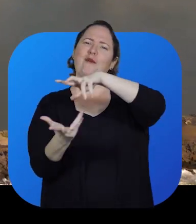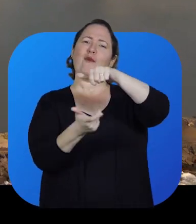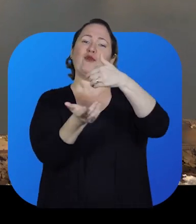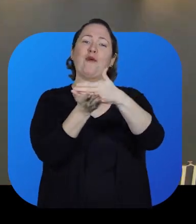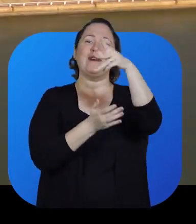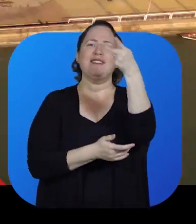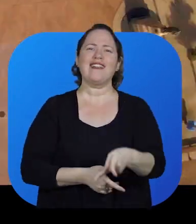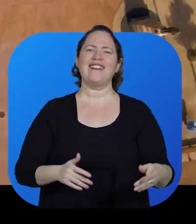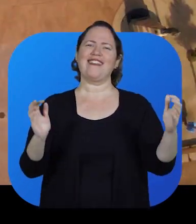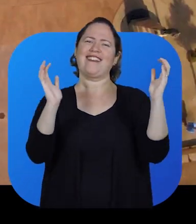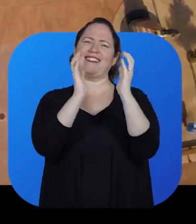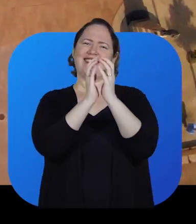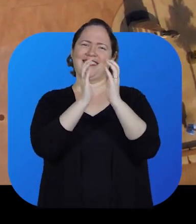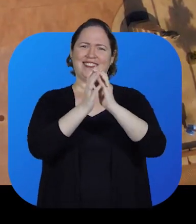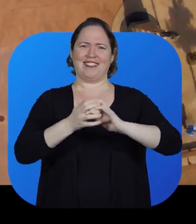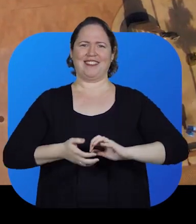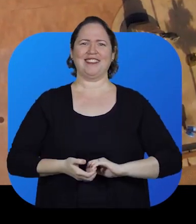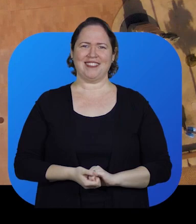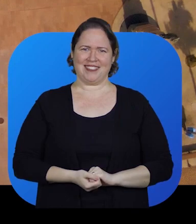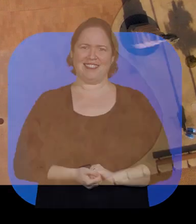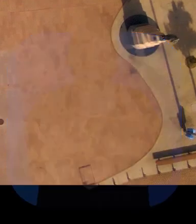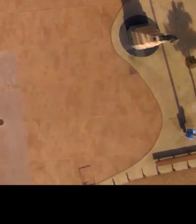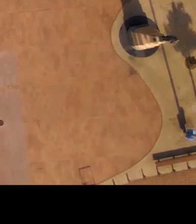recomeça pelo Recife.